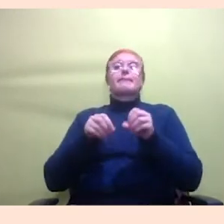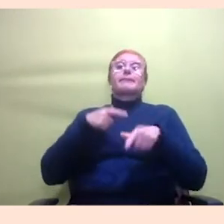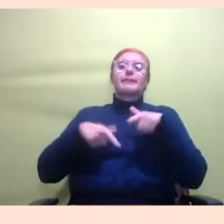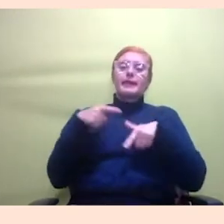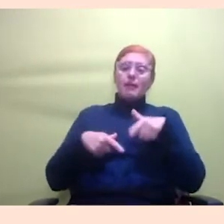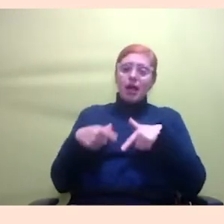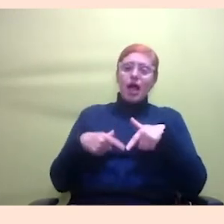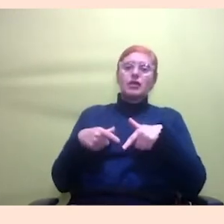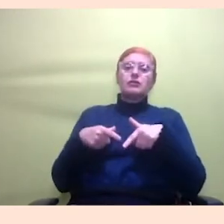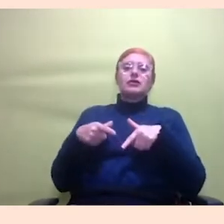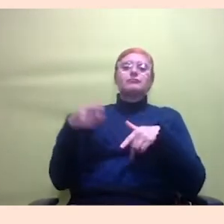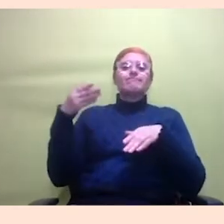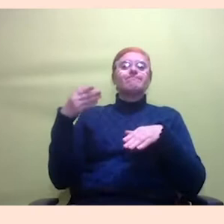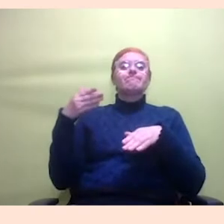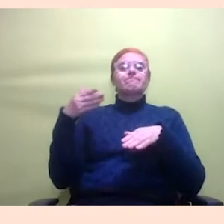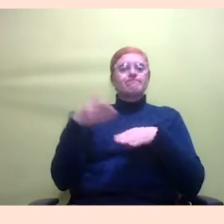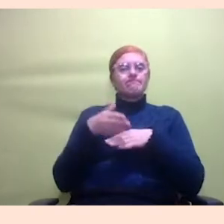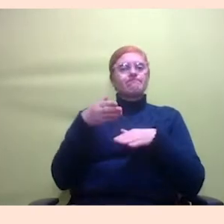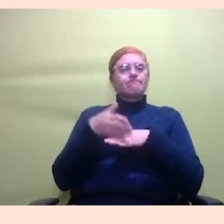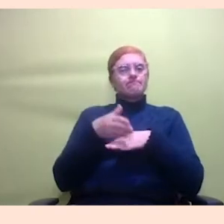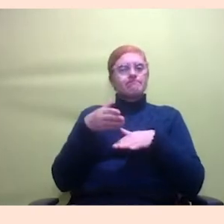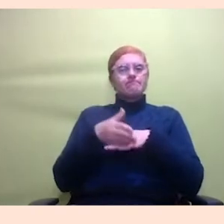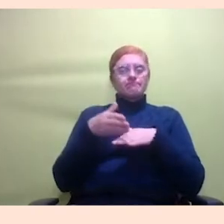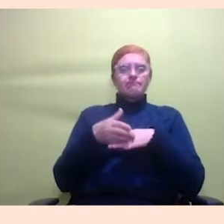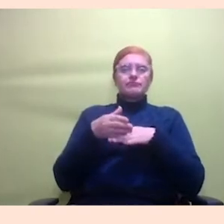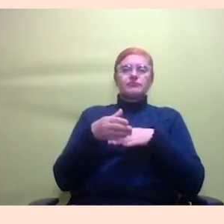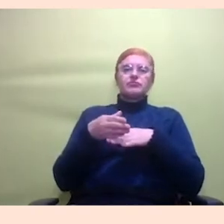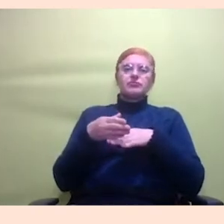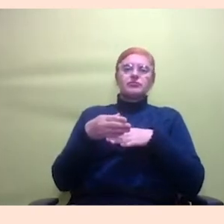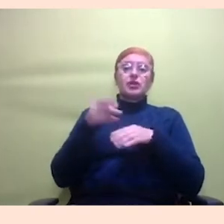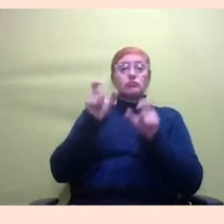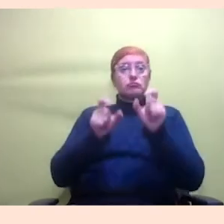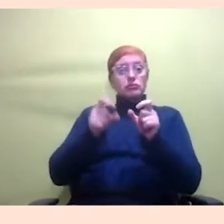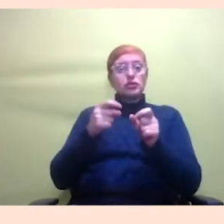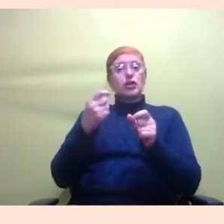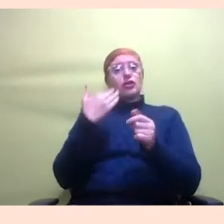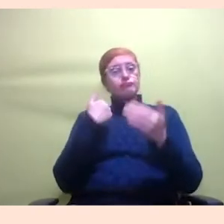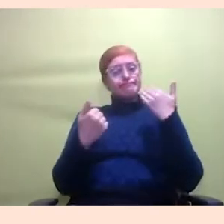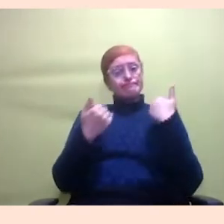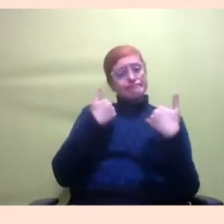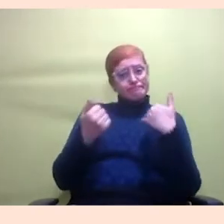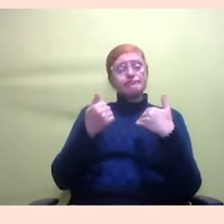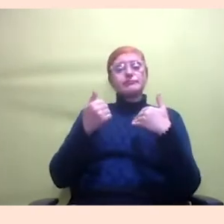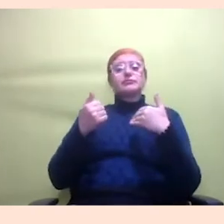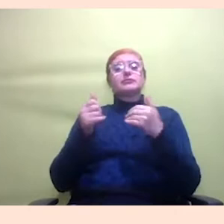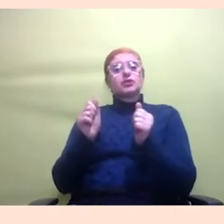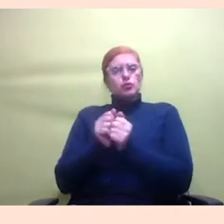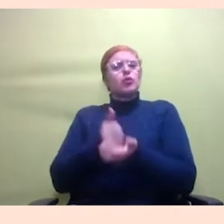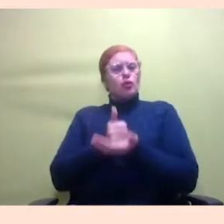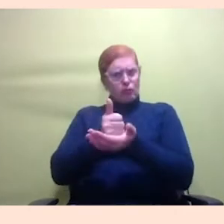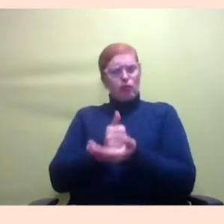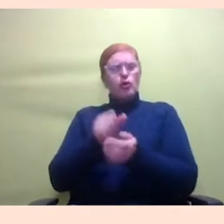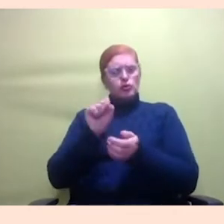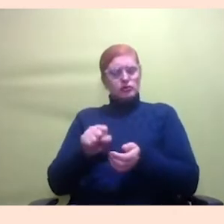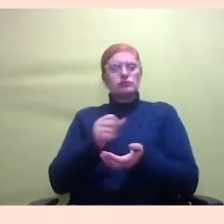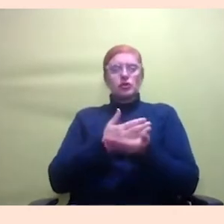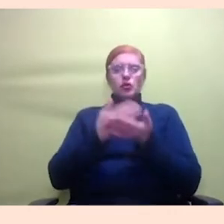frequência assim mais pessoas vieram procurar a gente para a gente poder fazer isso no início o a gente fazia era a apresentação da bibliografia de questões